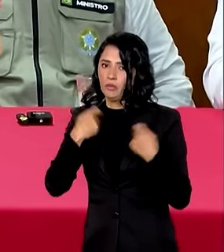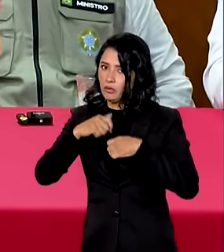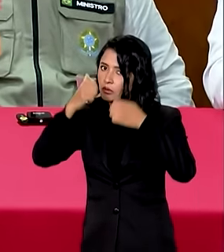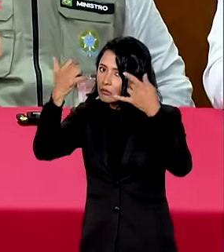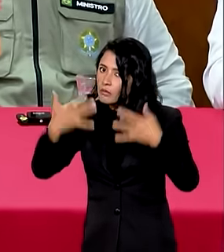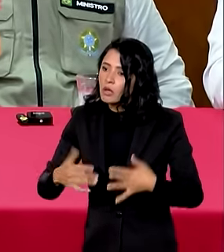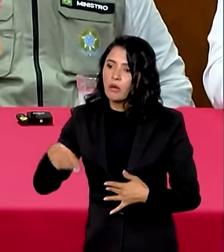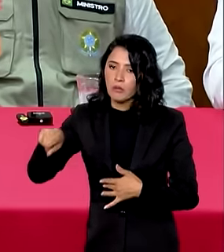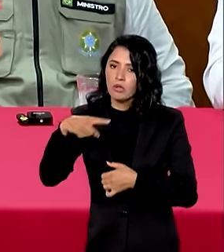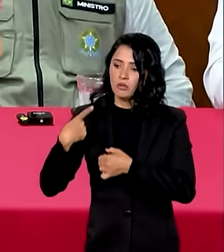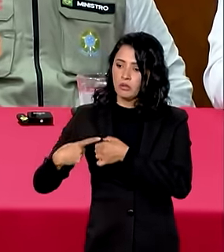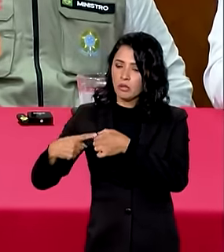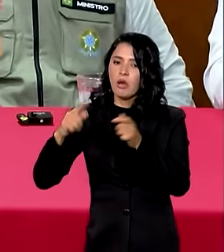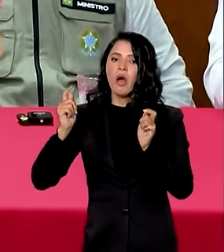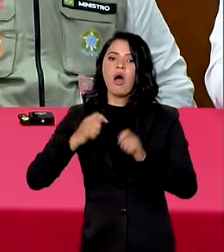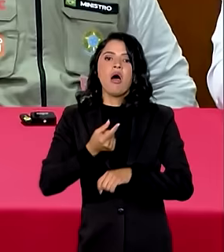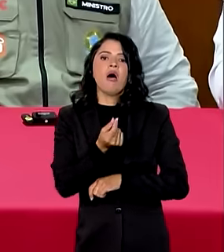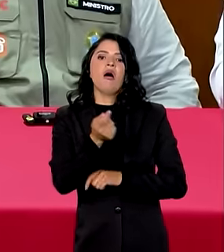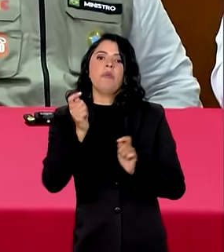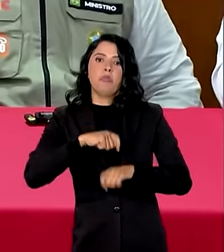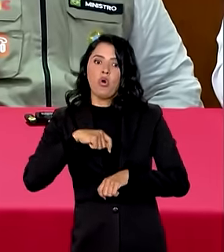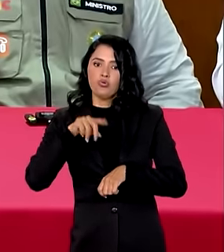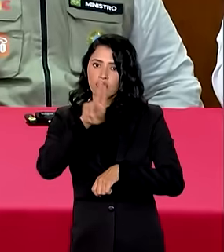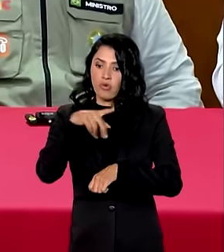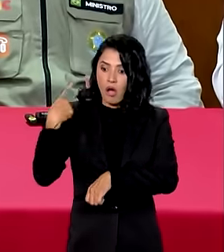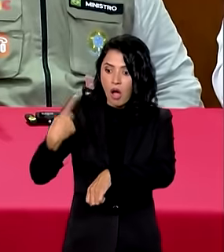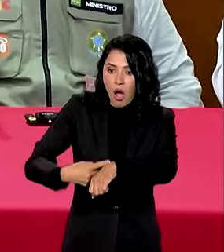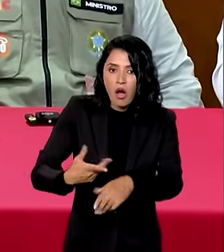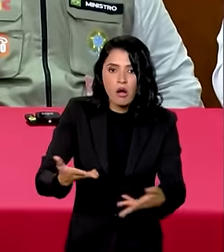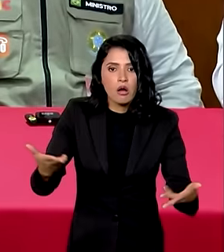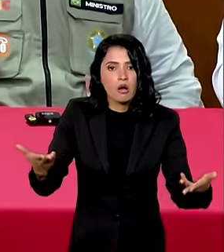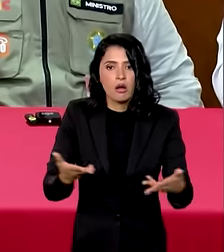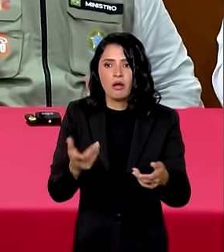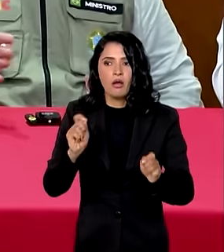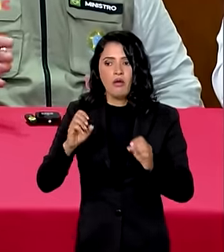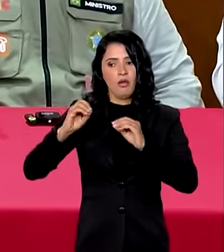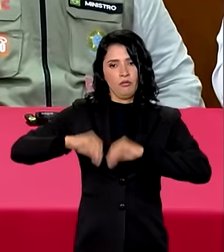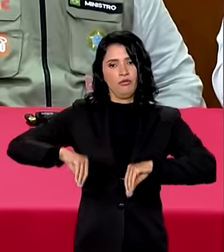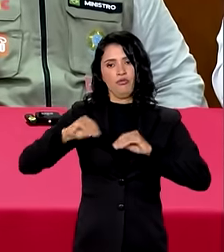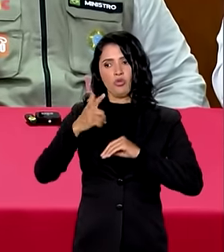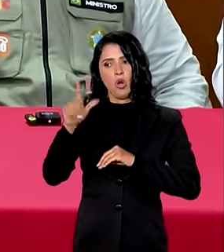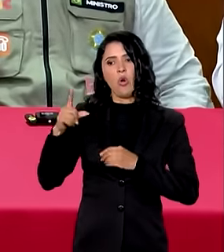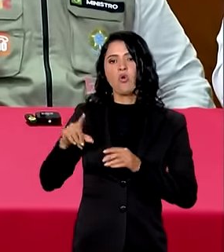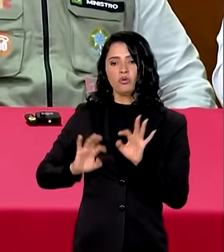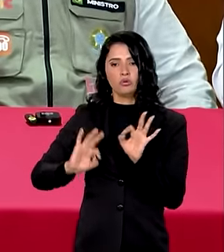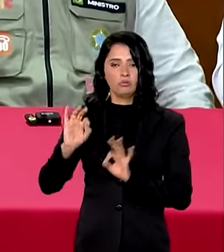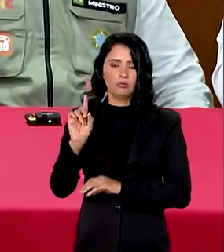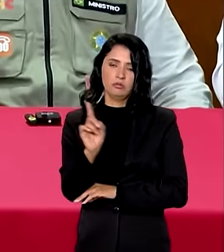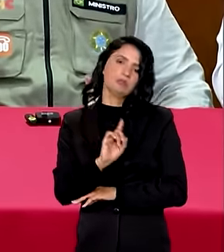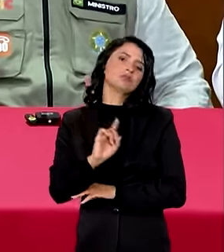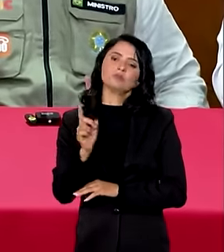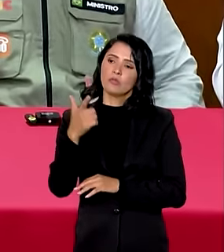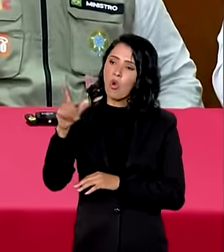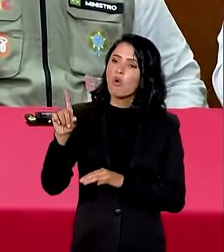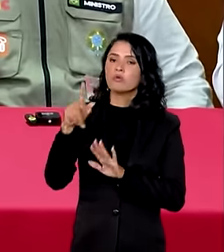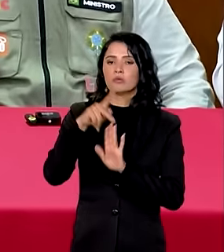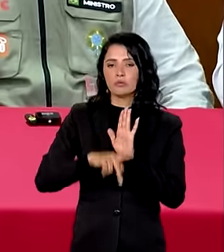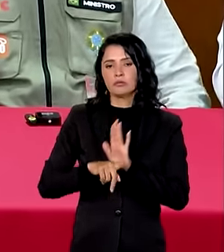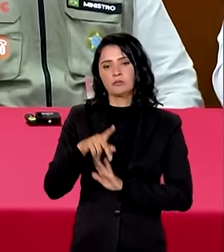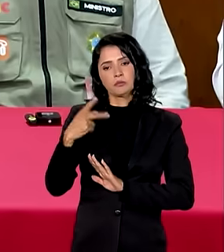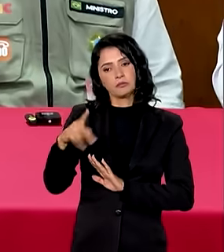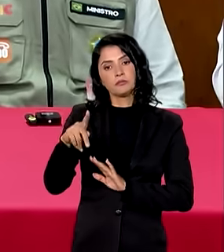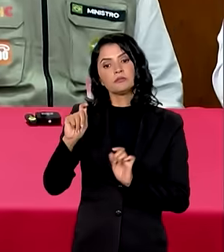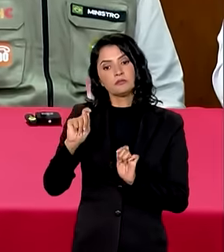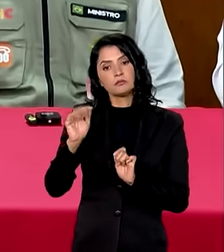cidades saibam que elas podem usar esse recurso imediatamente sem prejudicar outros planos outros projetos que